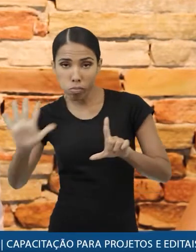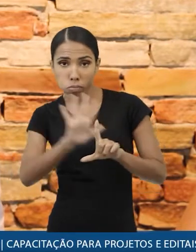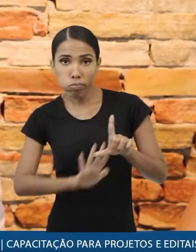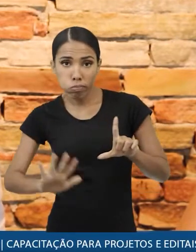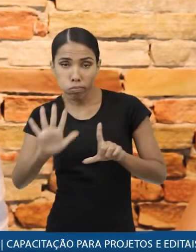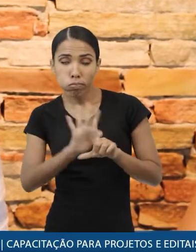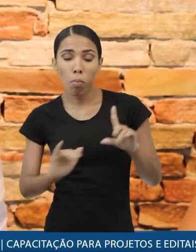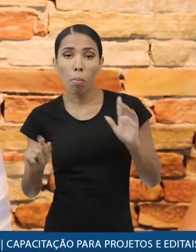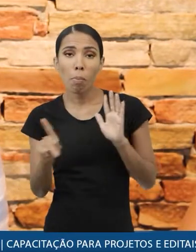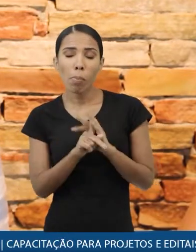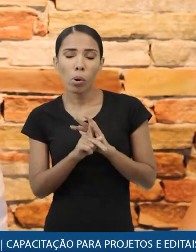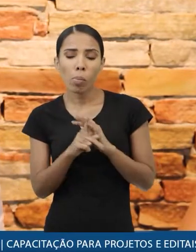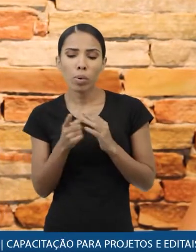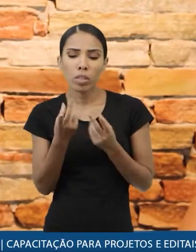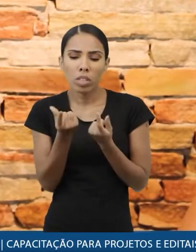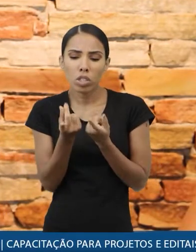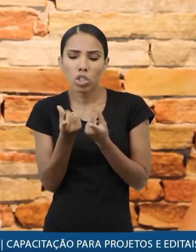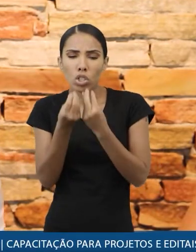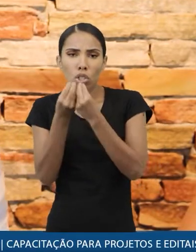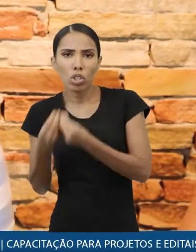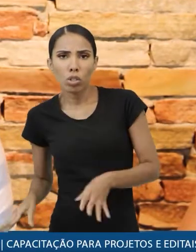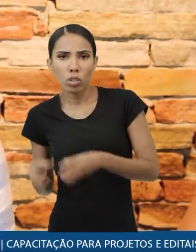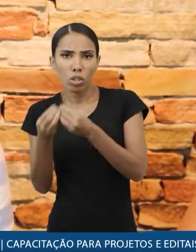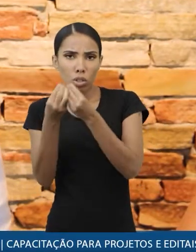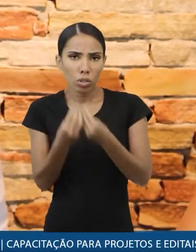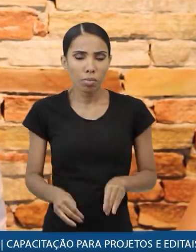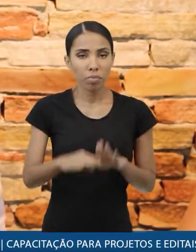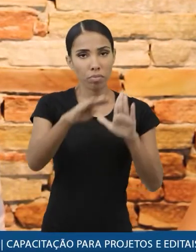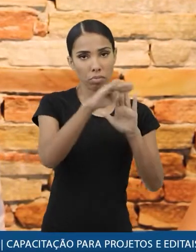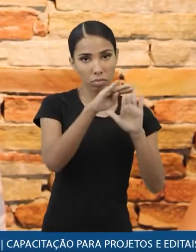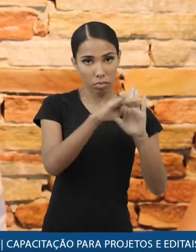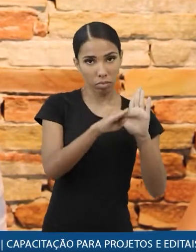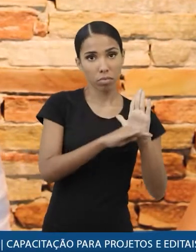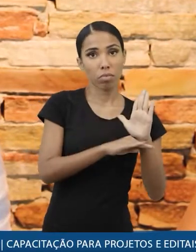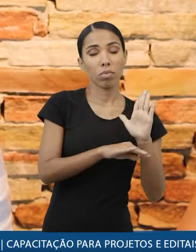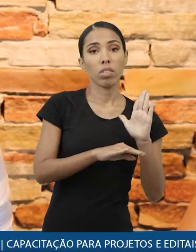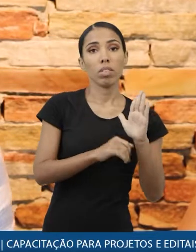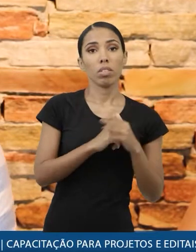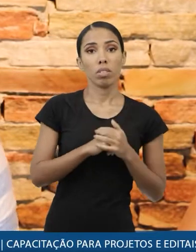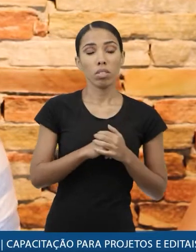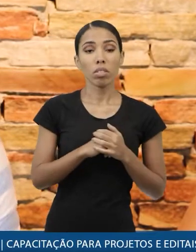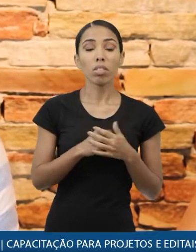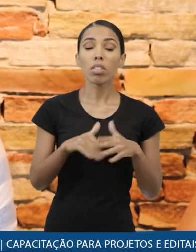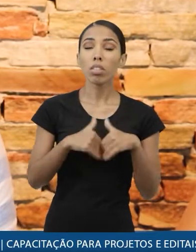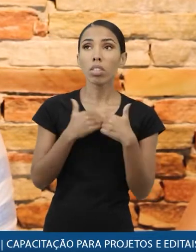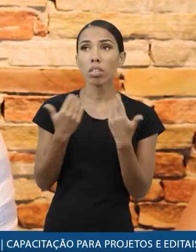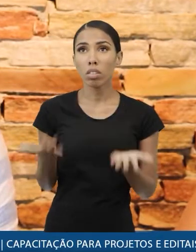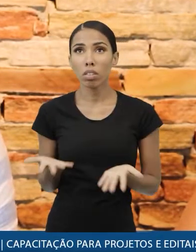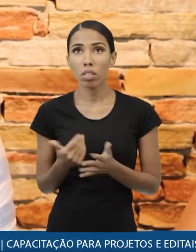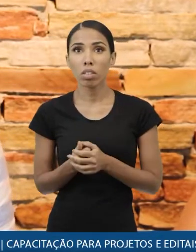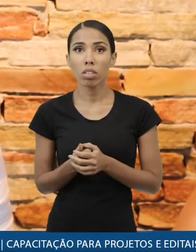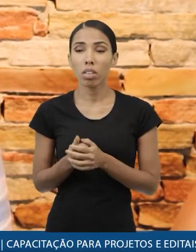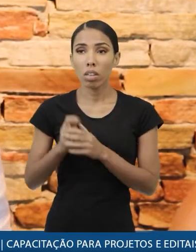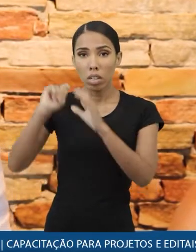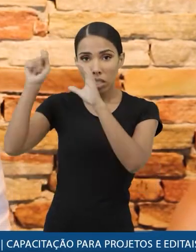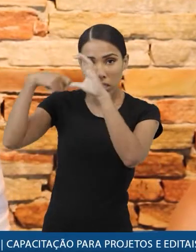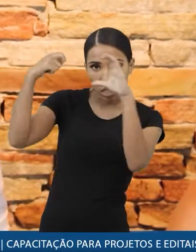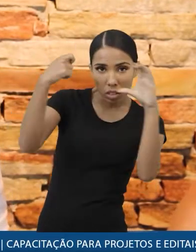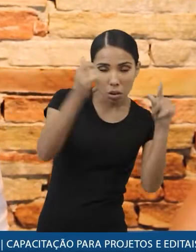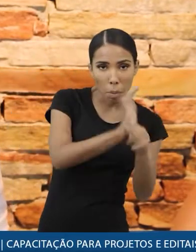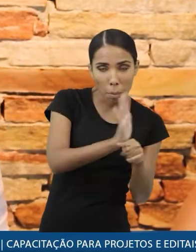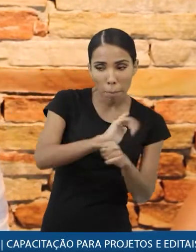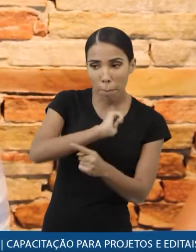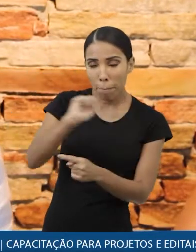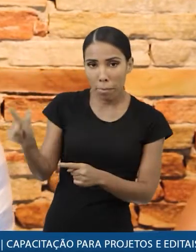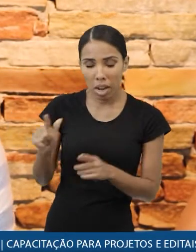uma organização dos seus desembolsos a partir de um cronograma, né? Então, se na pré eu vou pagar cenógrafo, vou